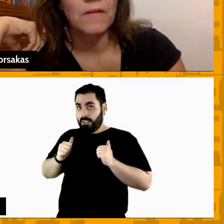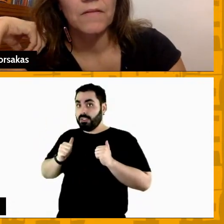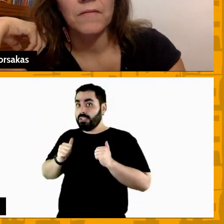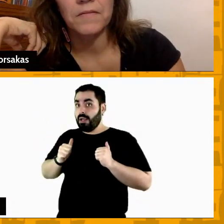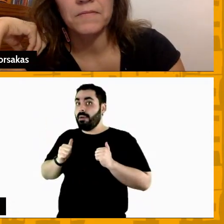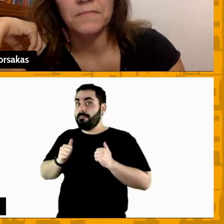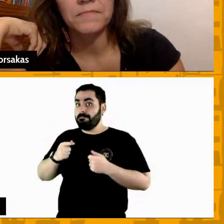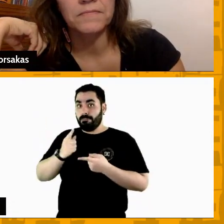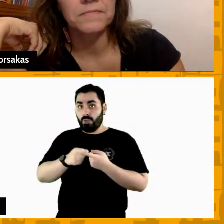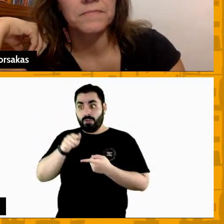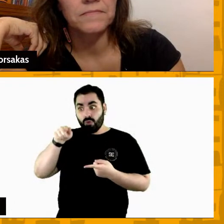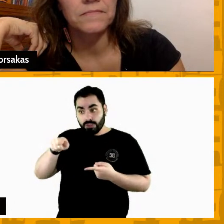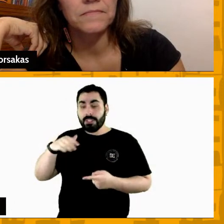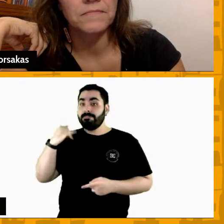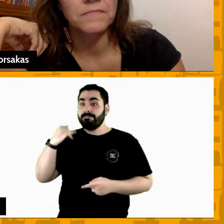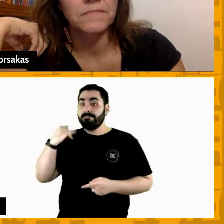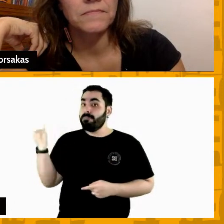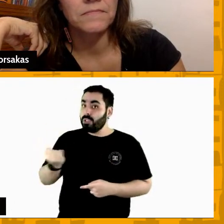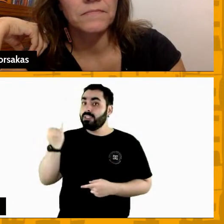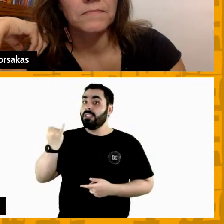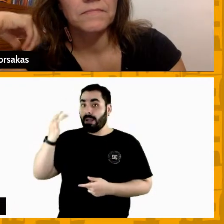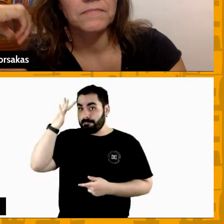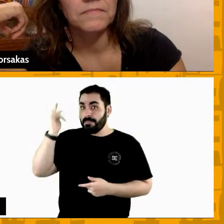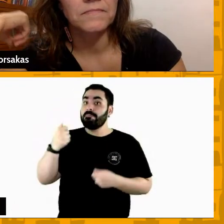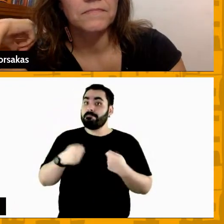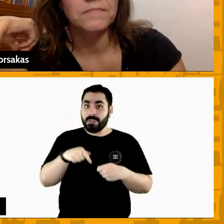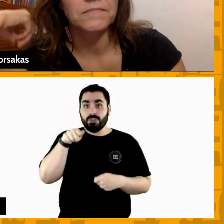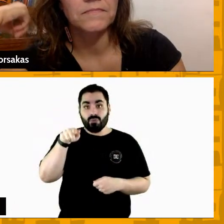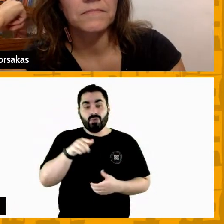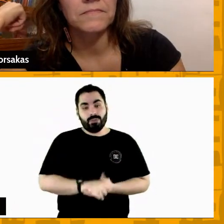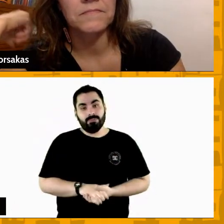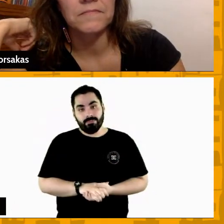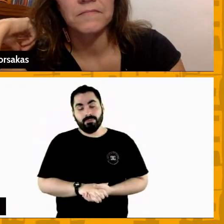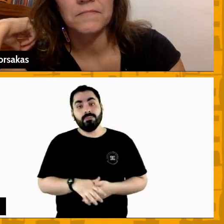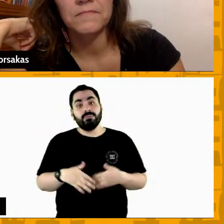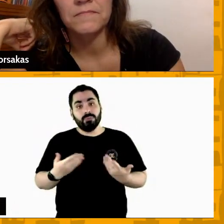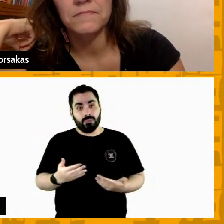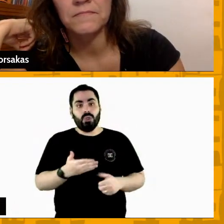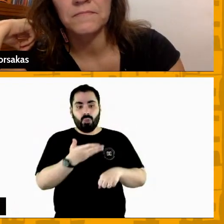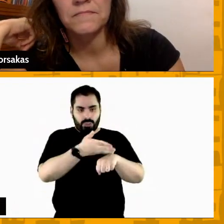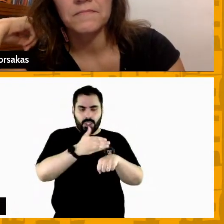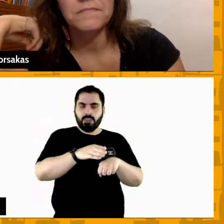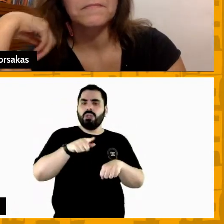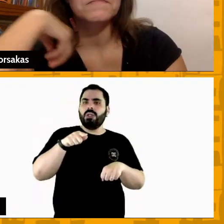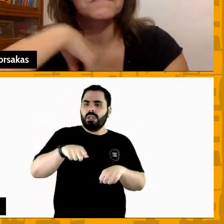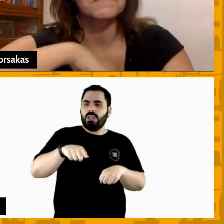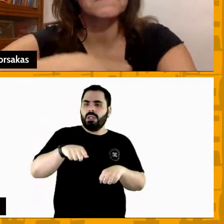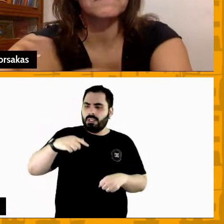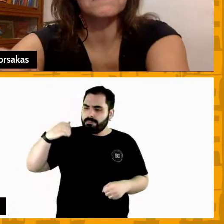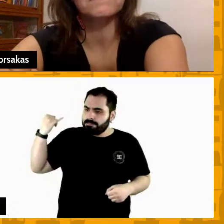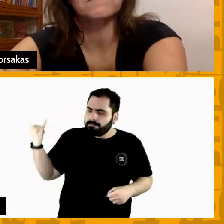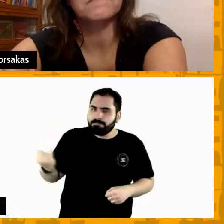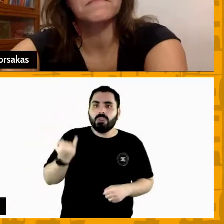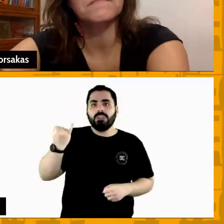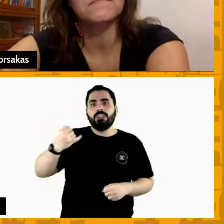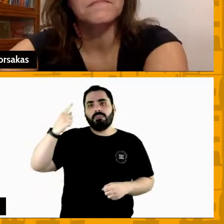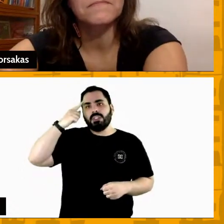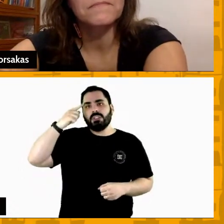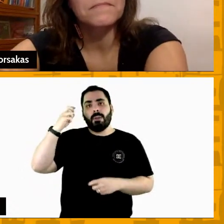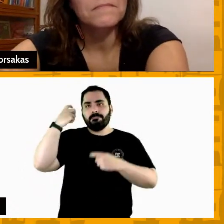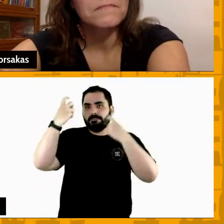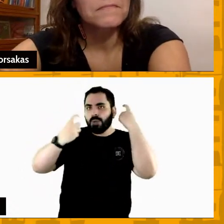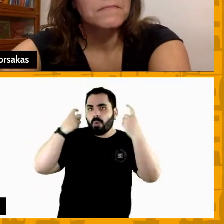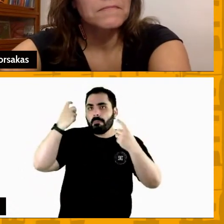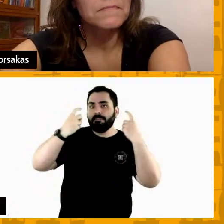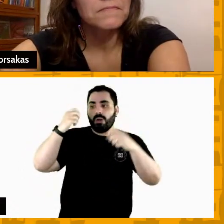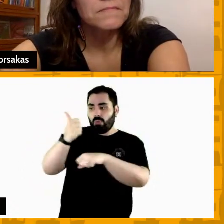o técnico ele está ele está preocupado com o placar ele está preocupado com o adversário com o cansaço